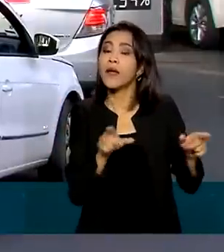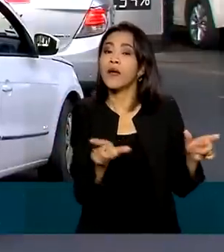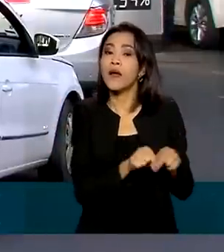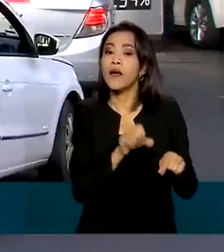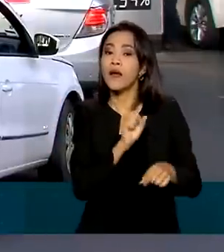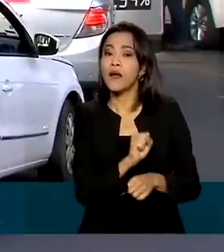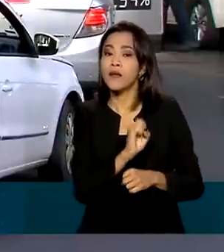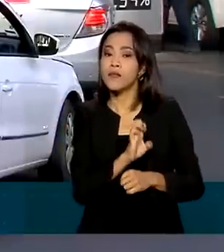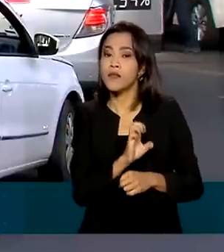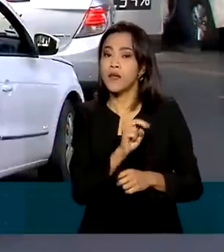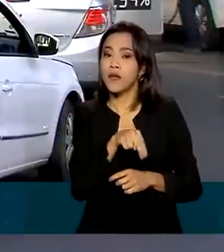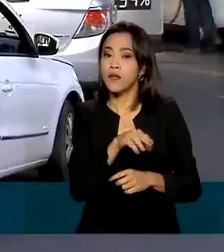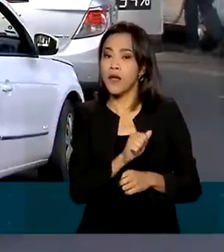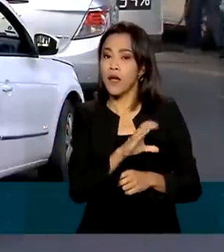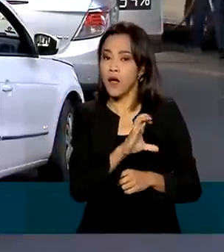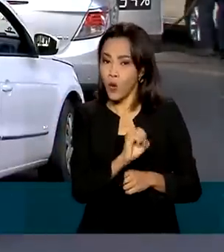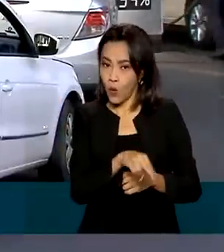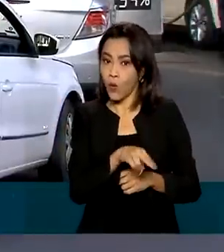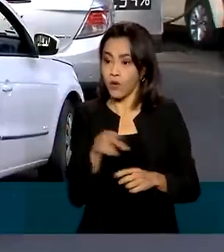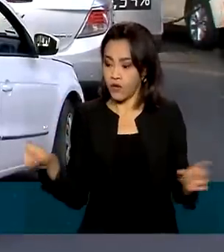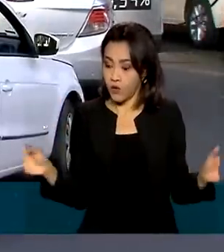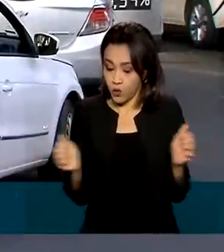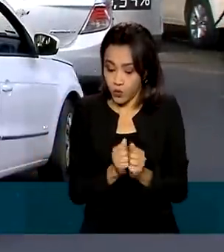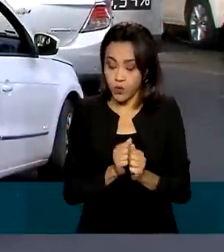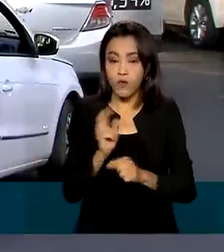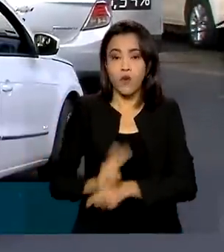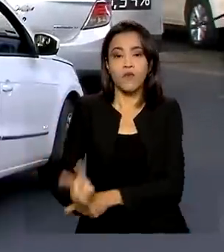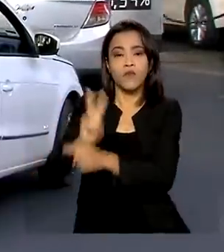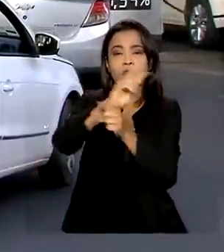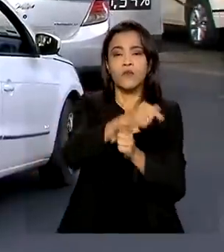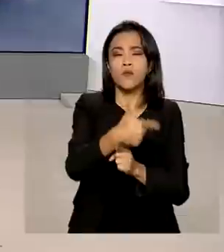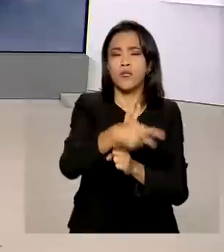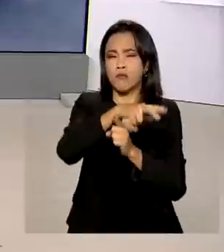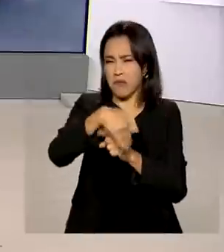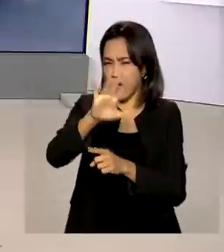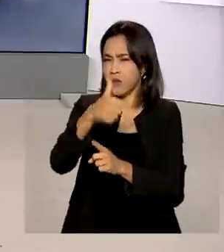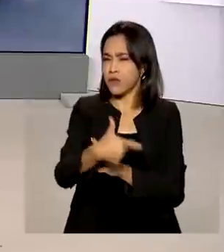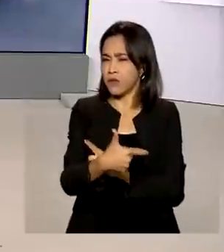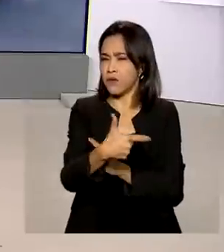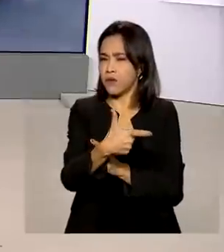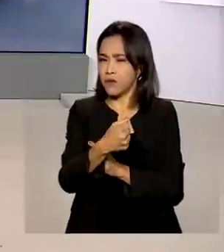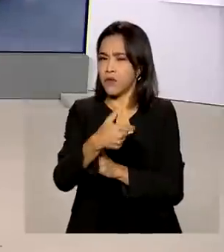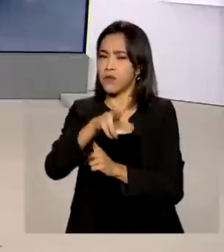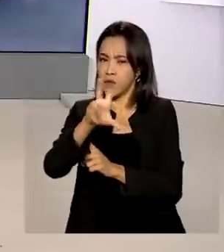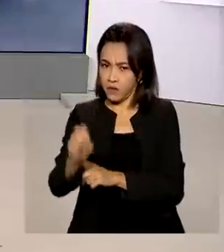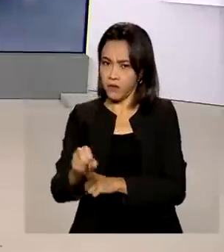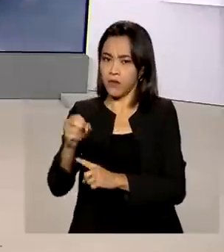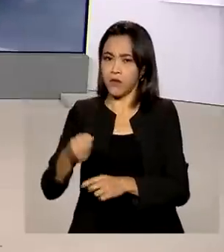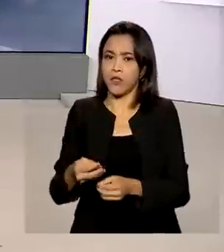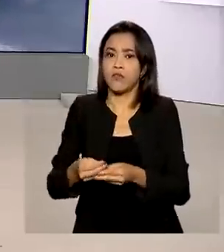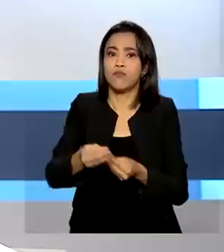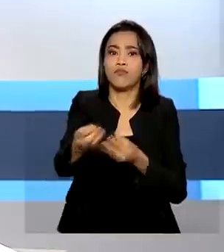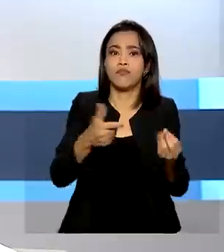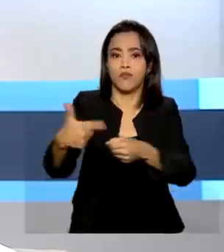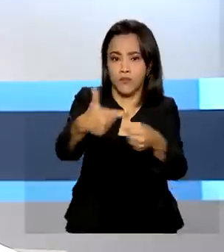distribuidoras em todo o país. Voltamos com você, Mara. Obrigada, Márcia.